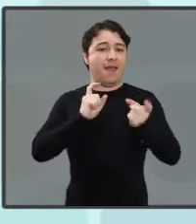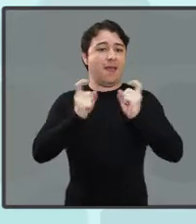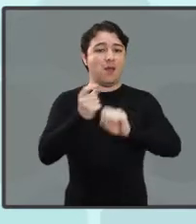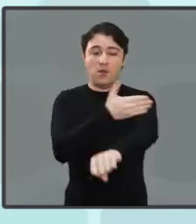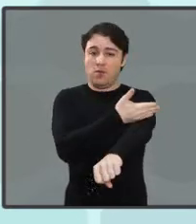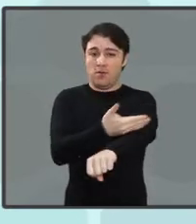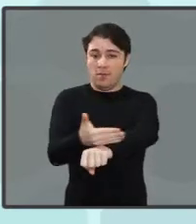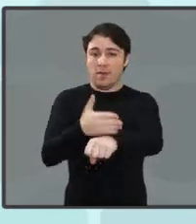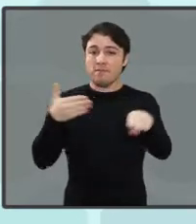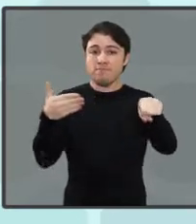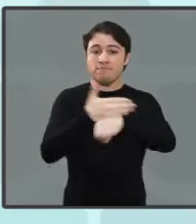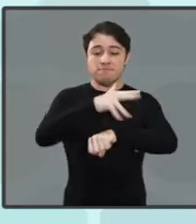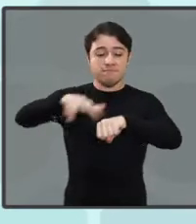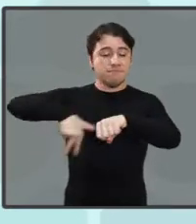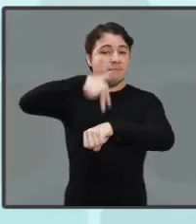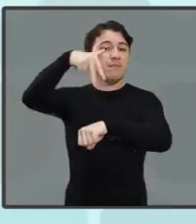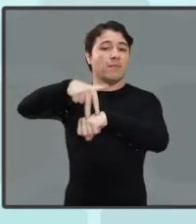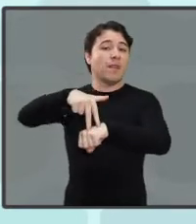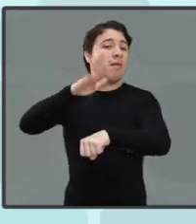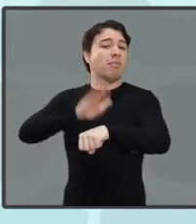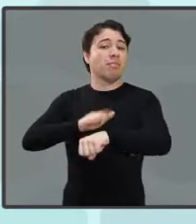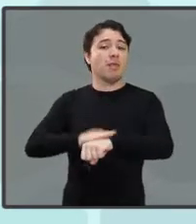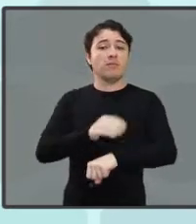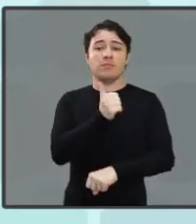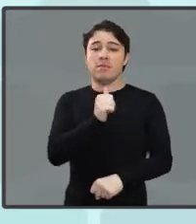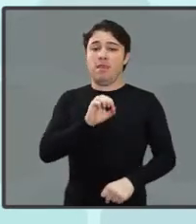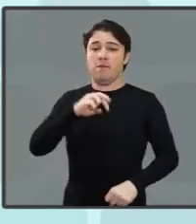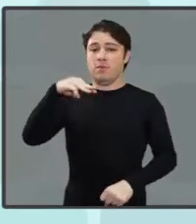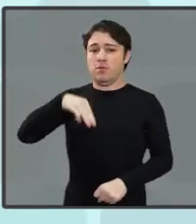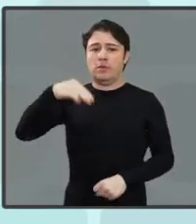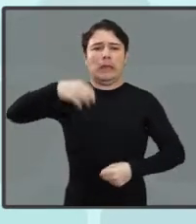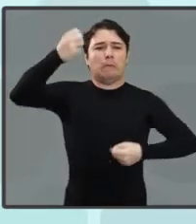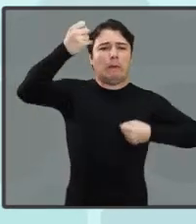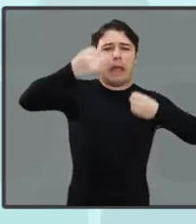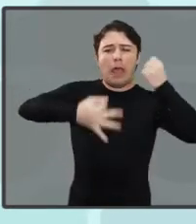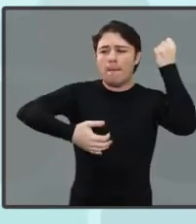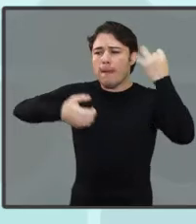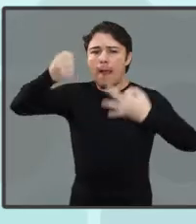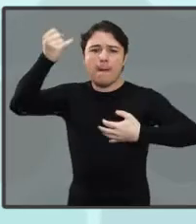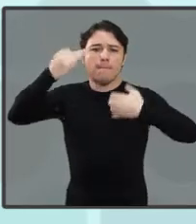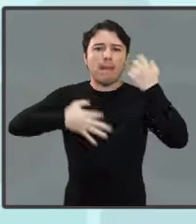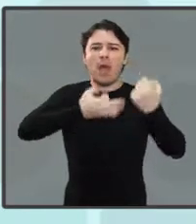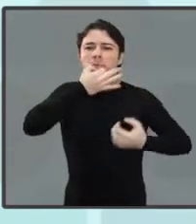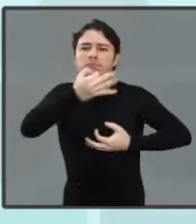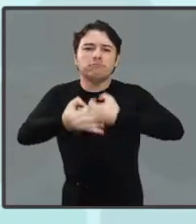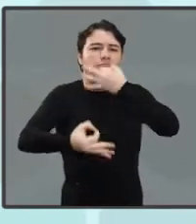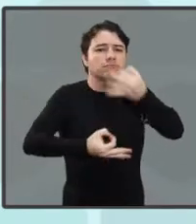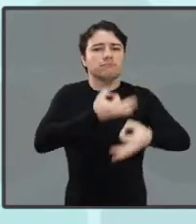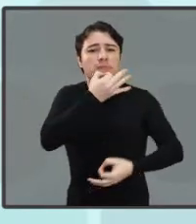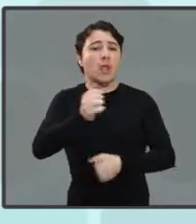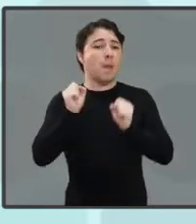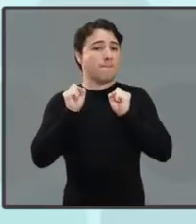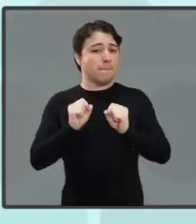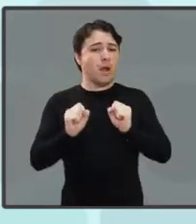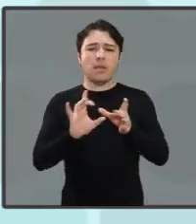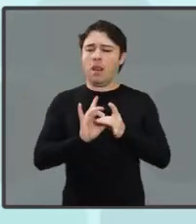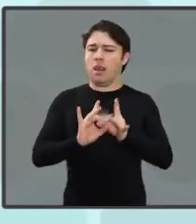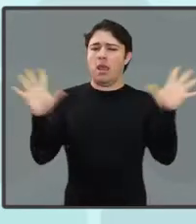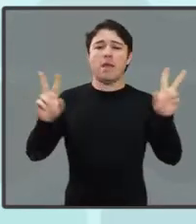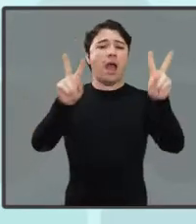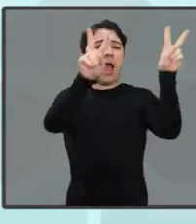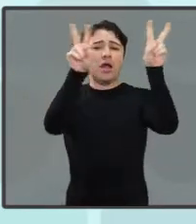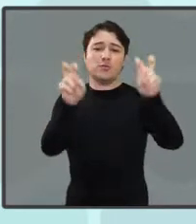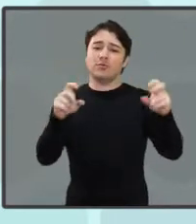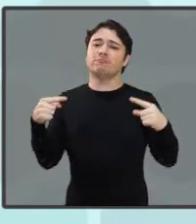eleitor de Araraquara pode participar das sessões por meio da Tribuna Popular. Nesse espaço, você tem 10 minutos